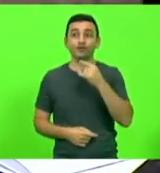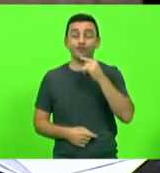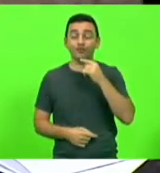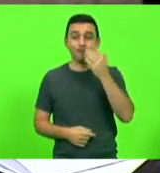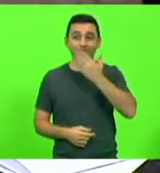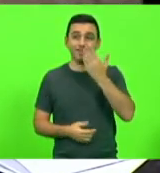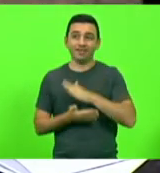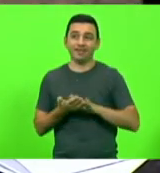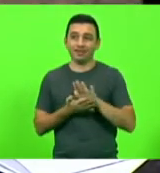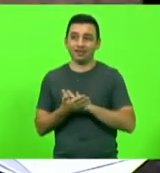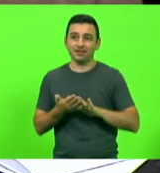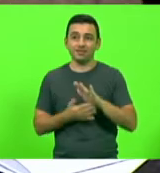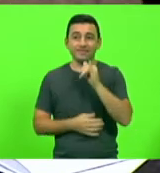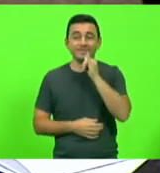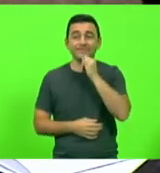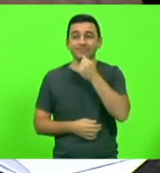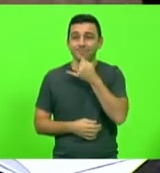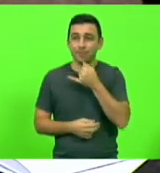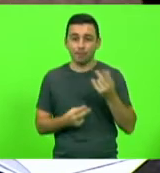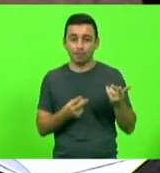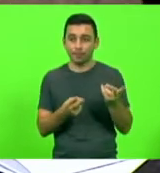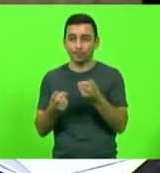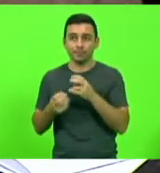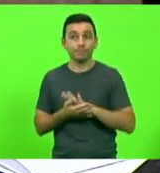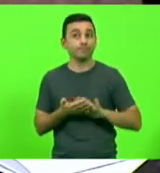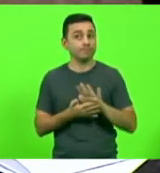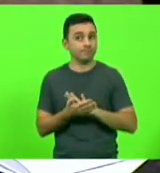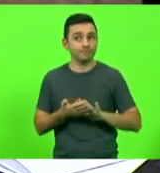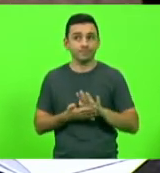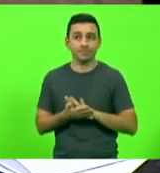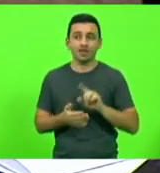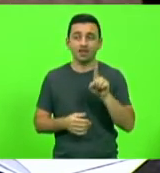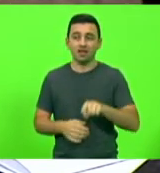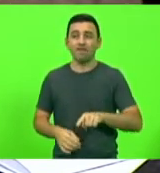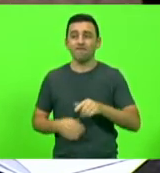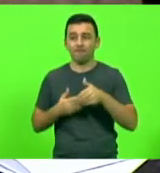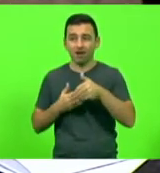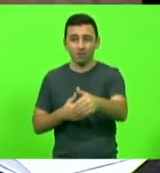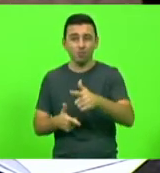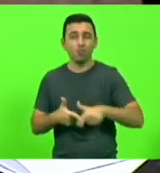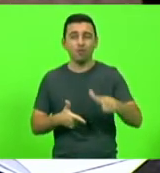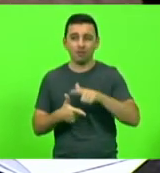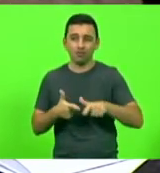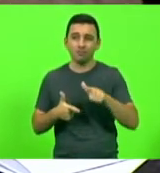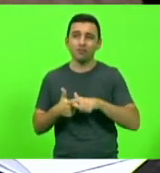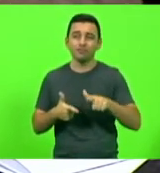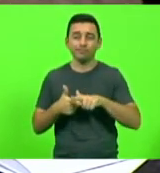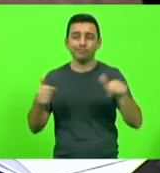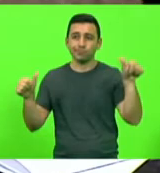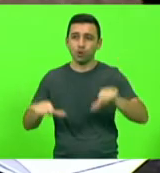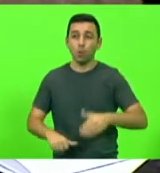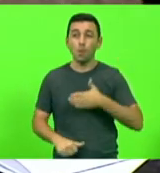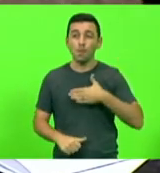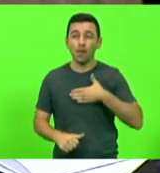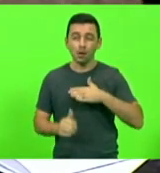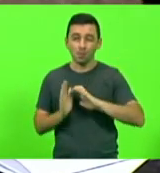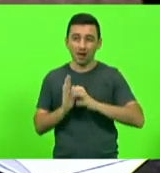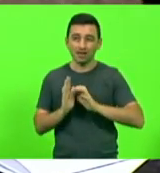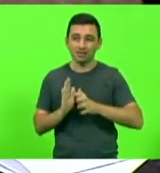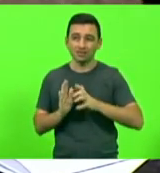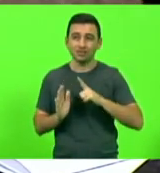talvez, ou não será percebido, é o desastre que isso causa. Meu partido tem uma ação